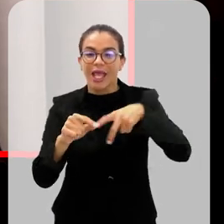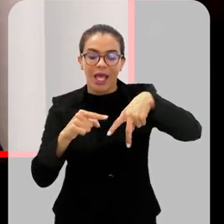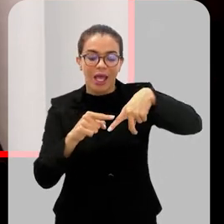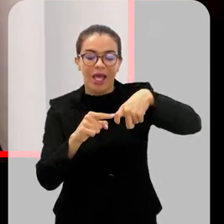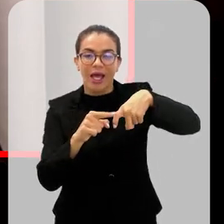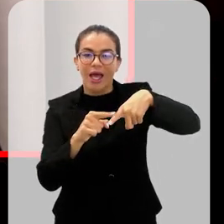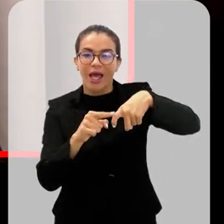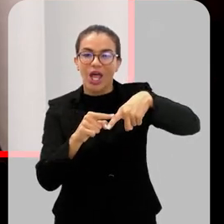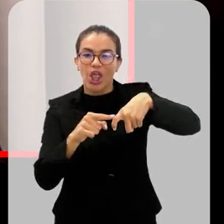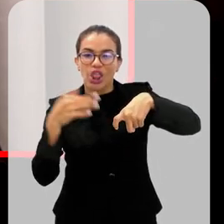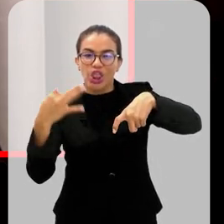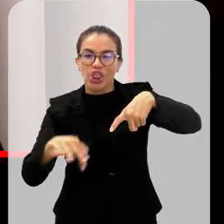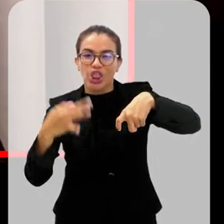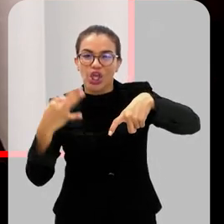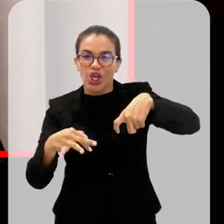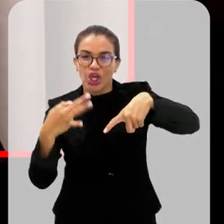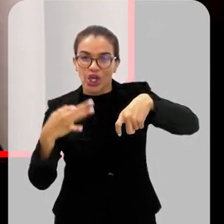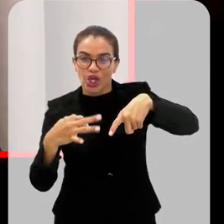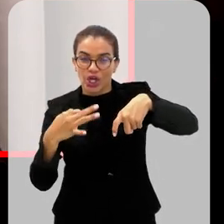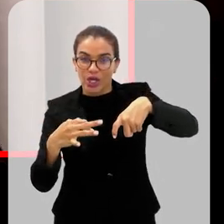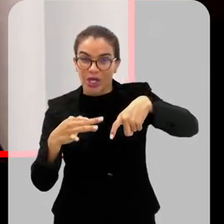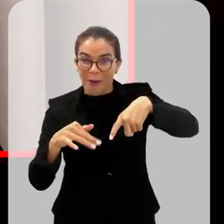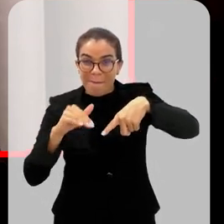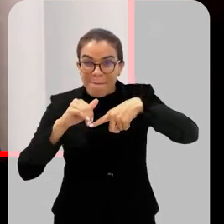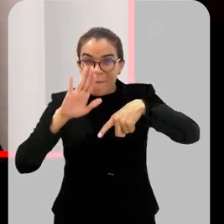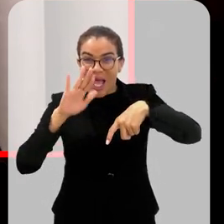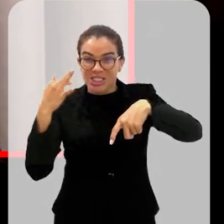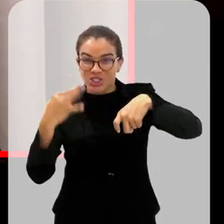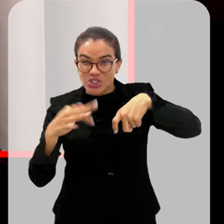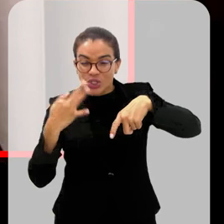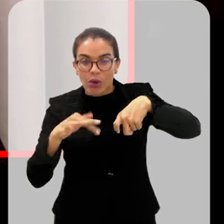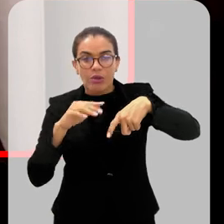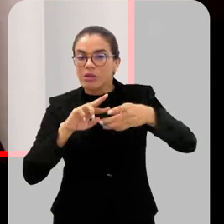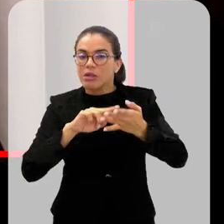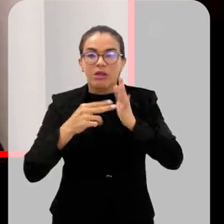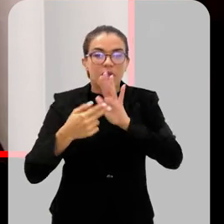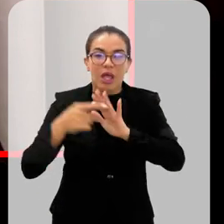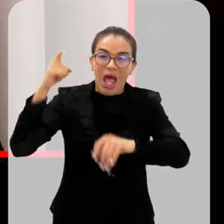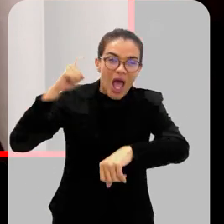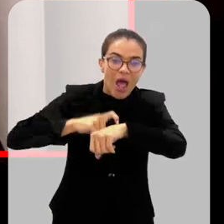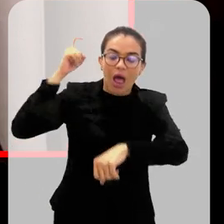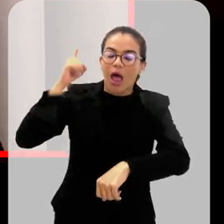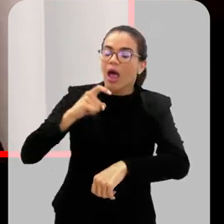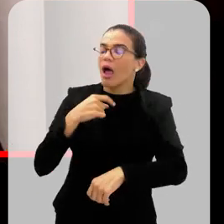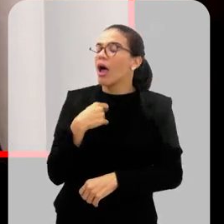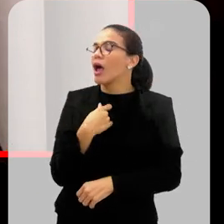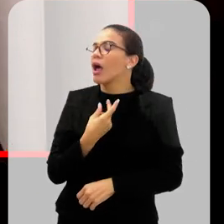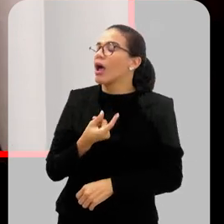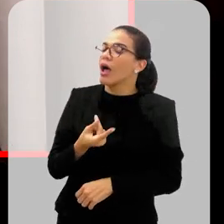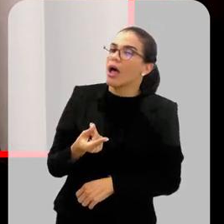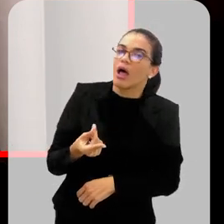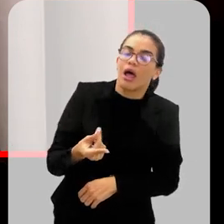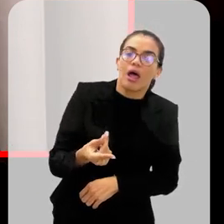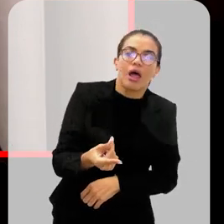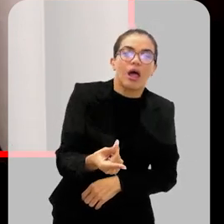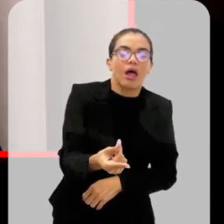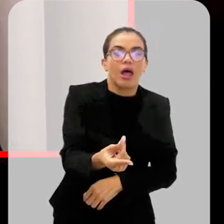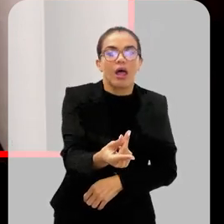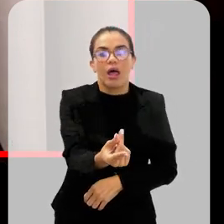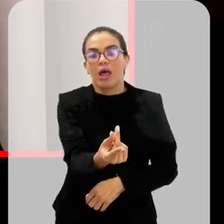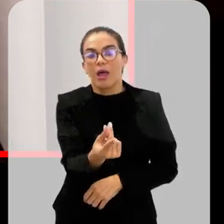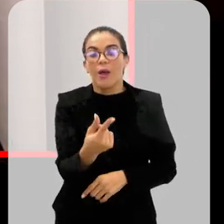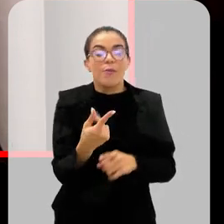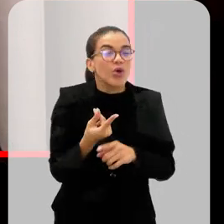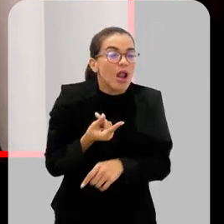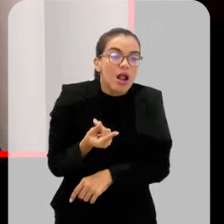que essa doença causa. E mais do que a dor na fase aguda, ela é uma doença que causa muita morrubidade, porque